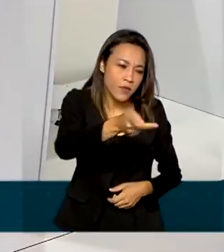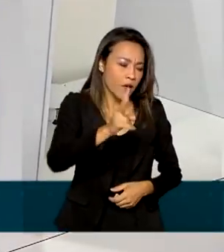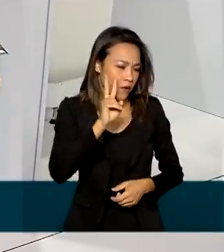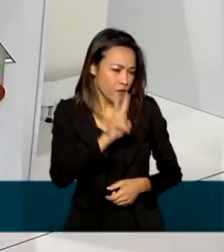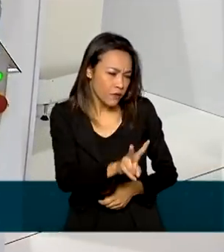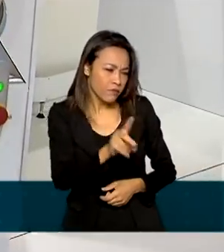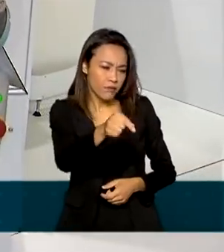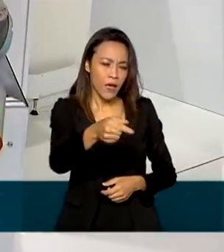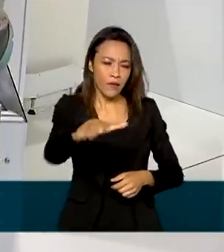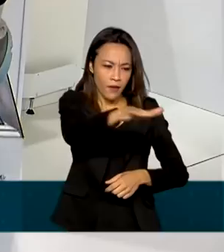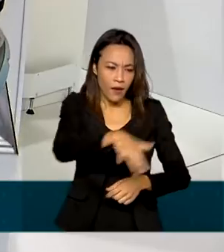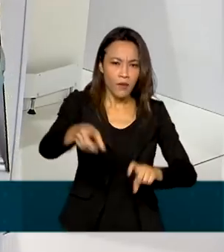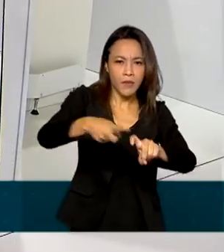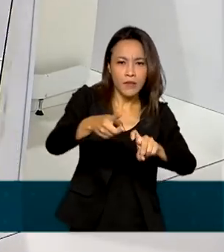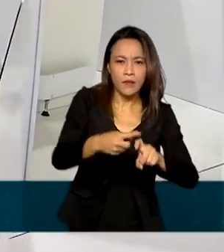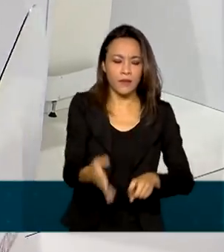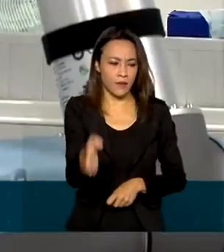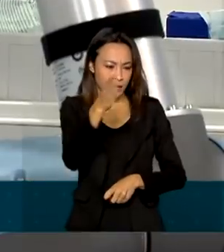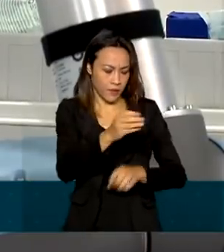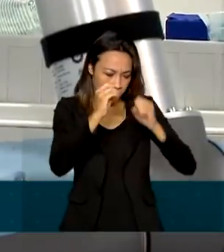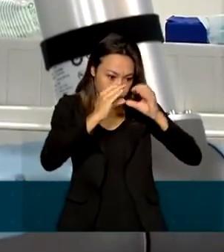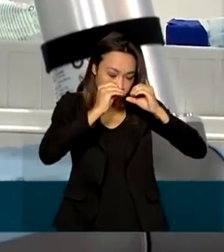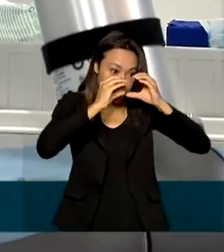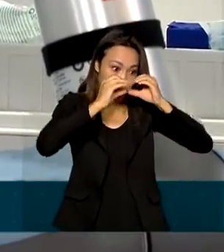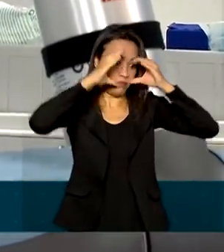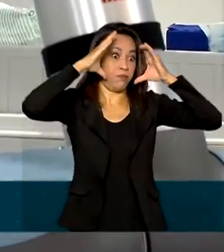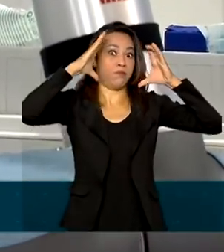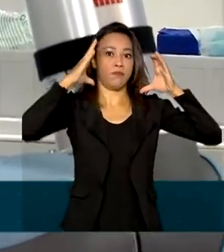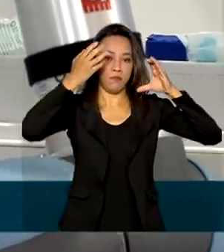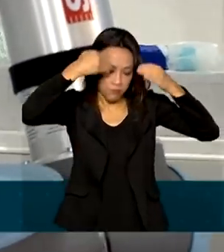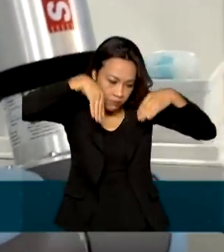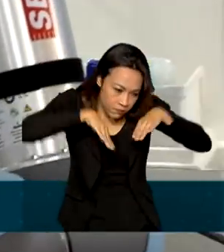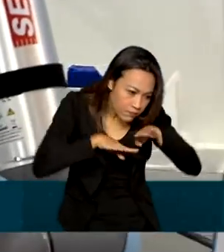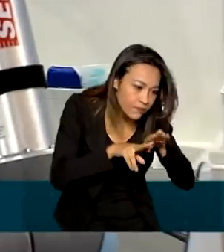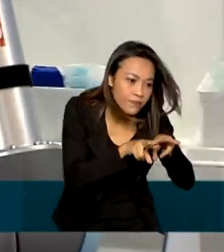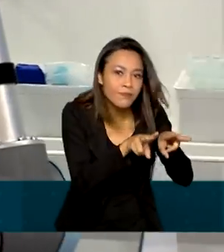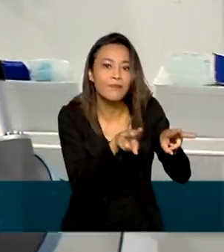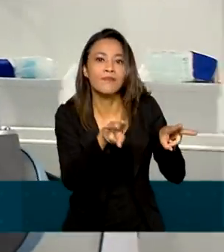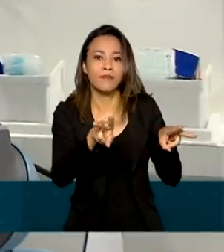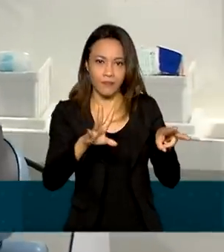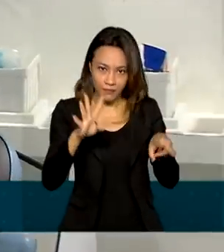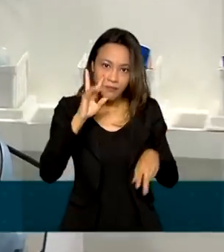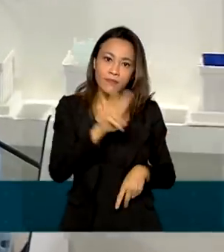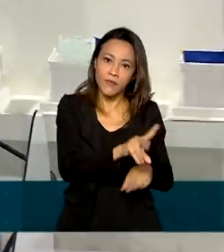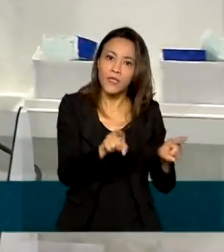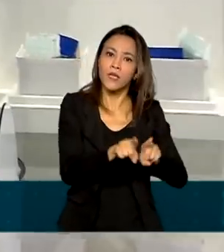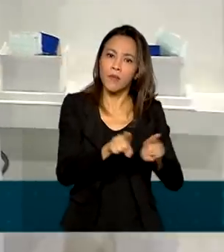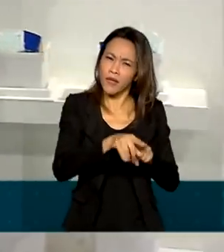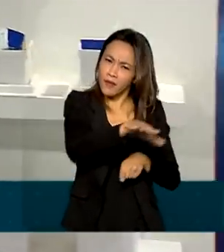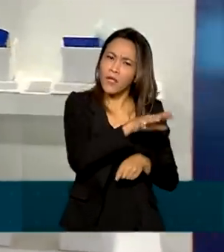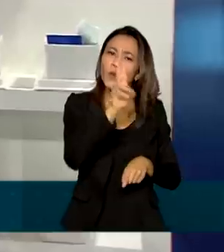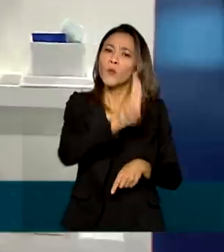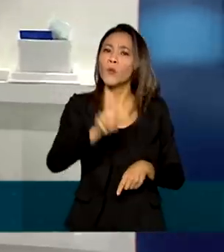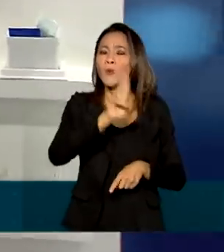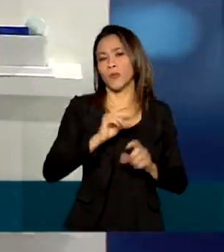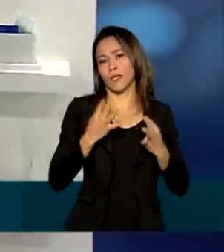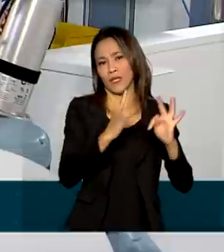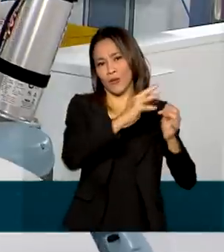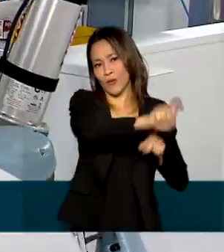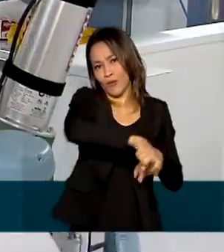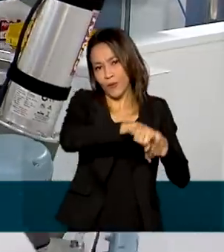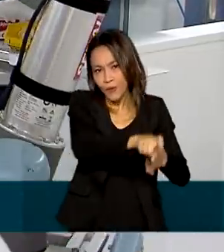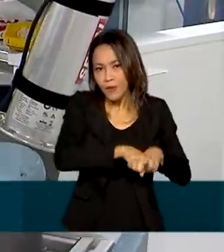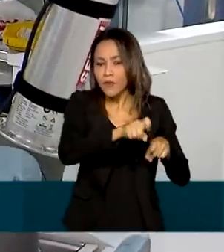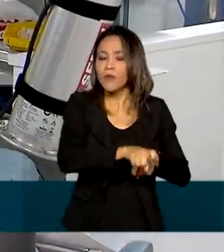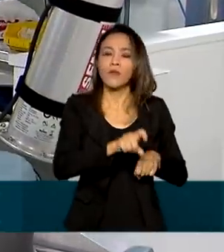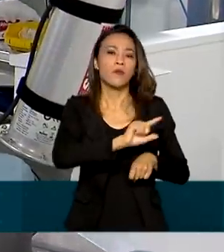ligados à telemedicina, realidade aumentada, realidade virtual e também conectividade rural, que é fundamental para dar